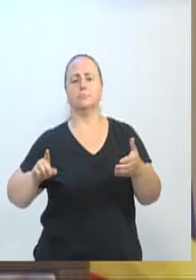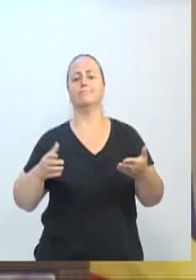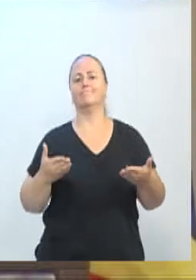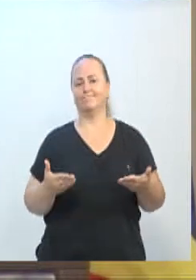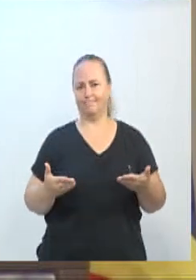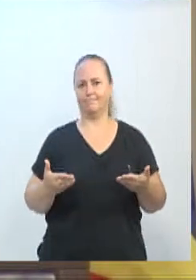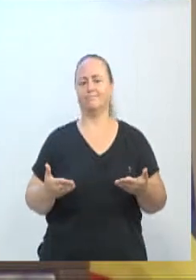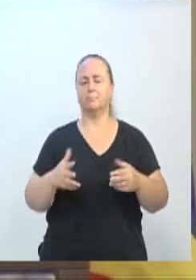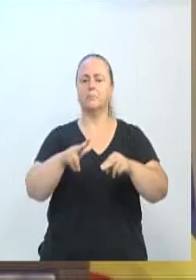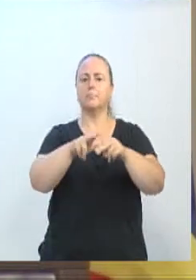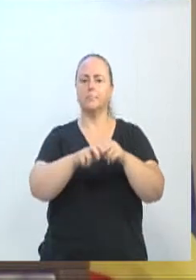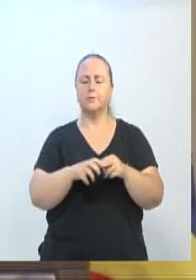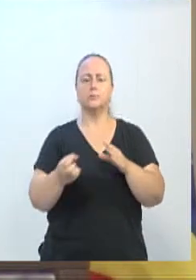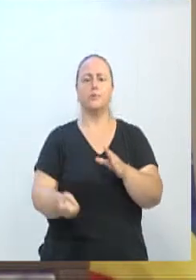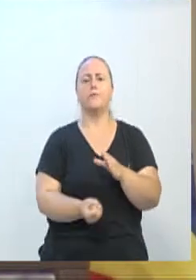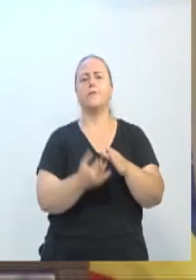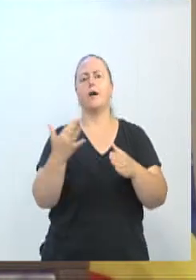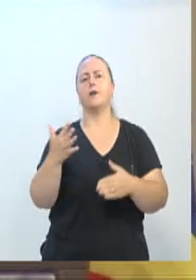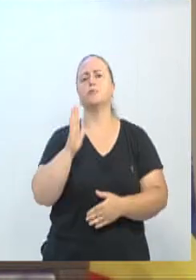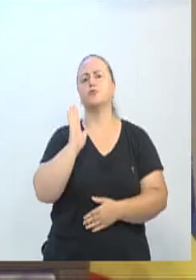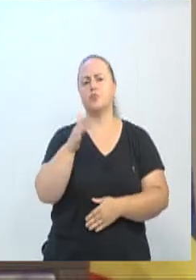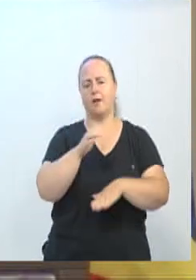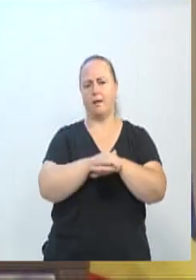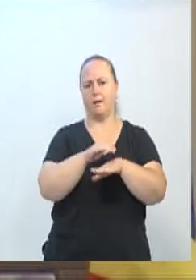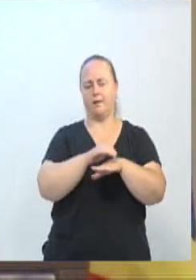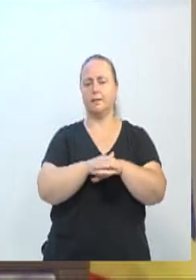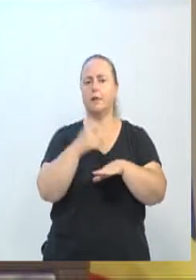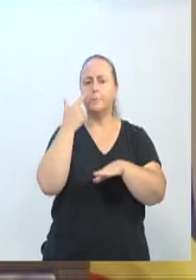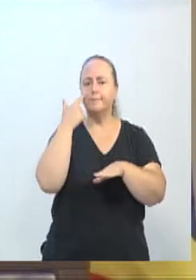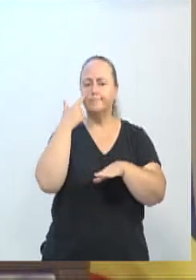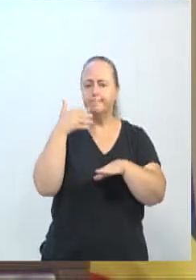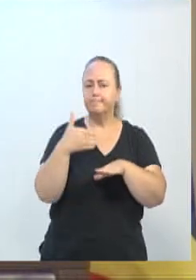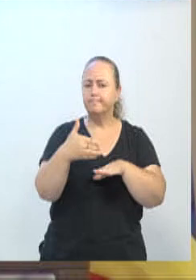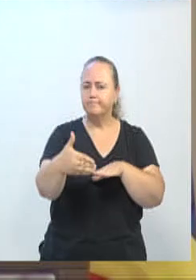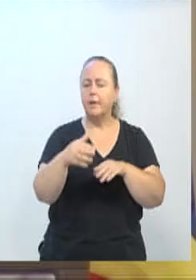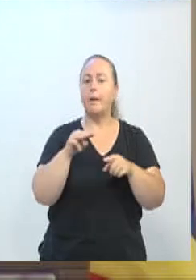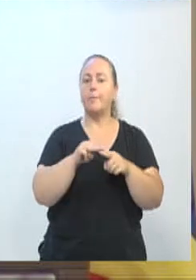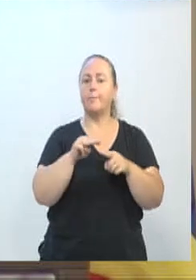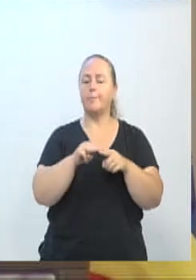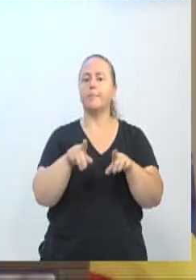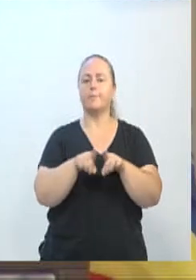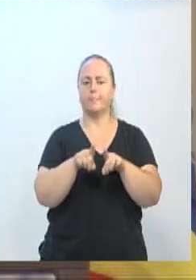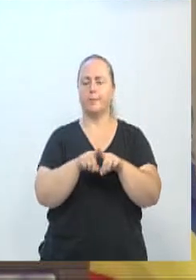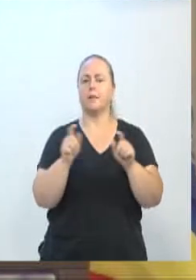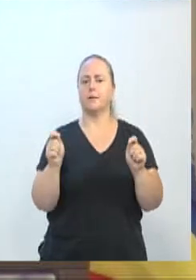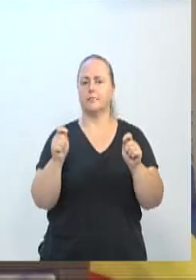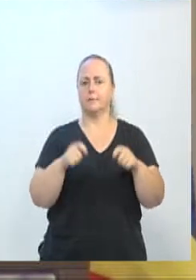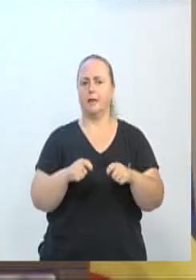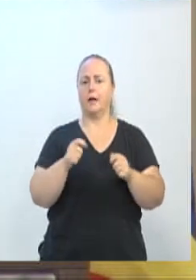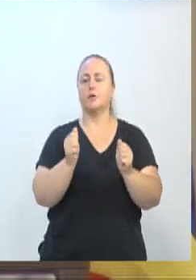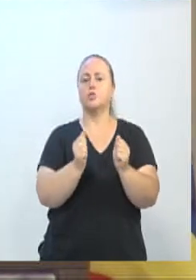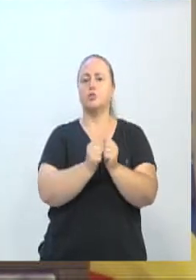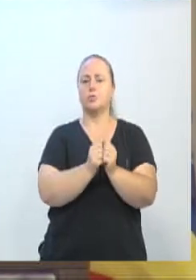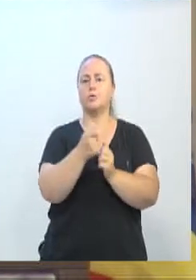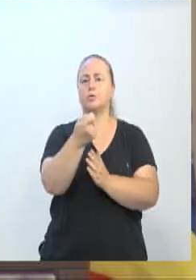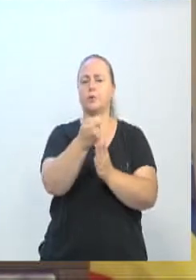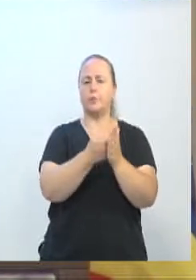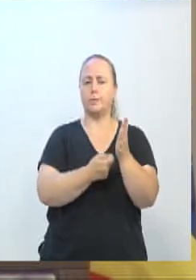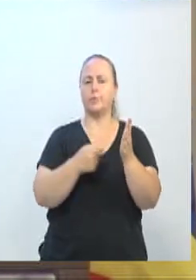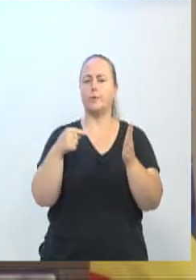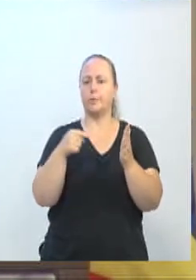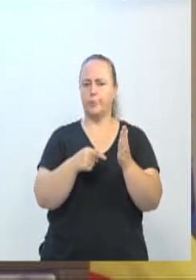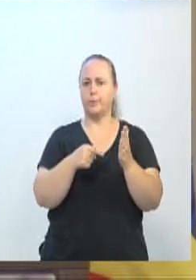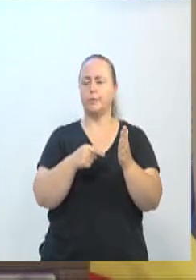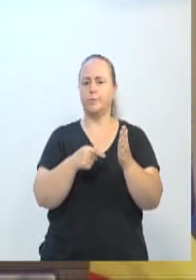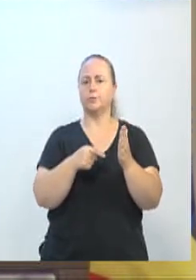localidades, o Estado já realiza. A gente está lutando para que no município também possa, através dos concursos públicos, o vereador Tuca, tem uma